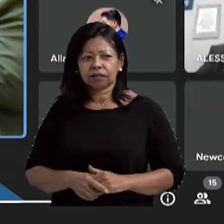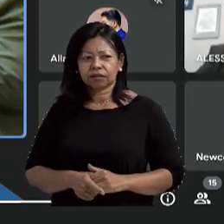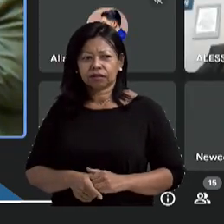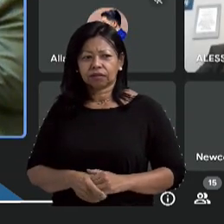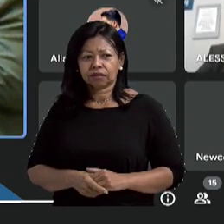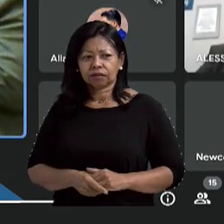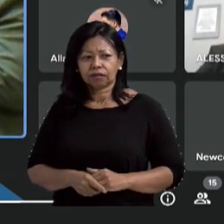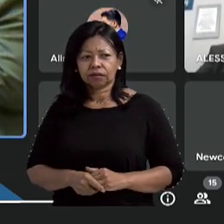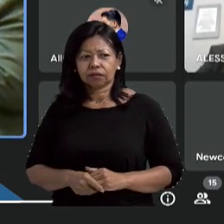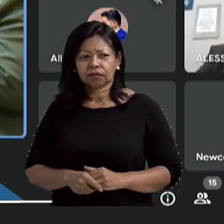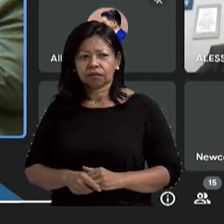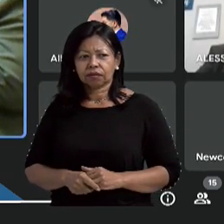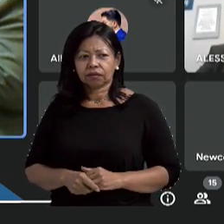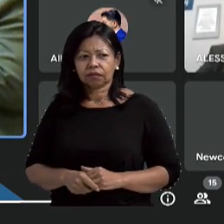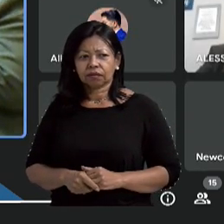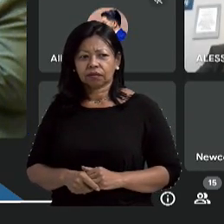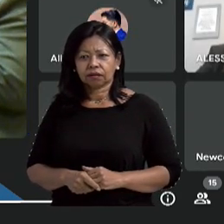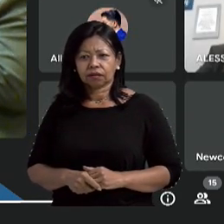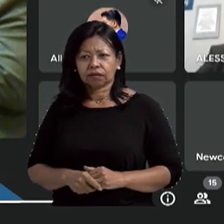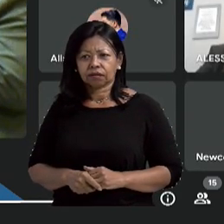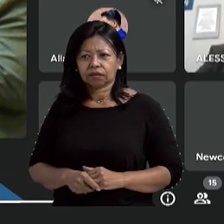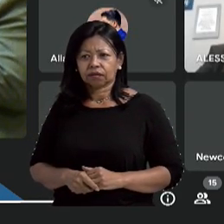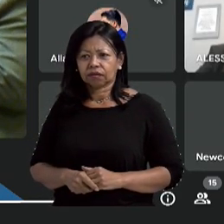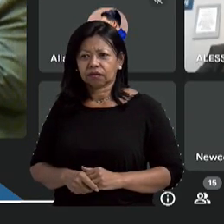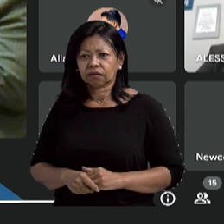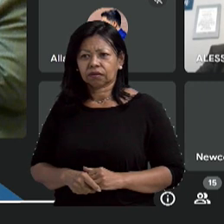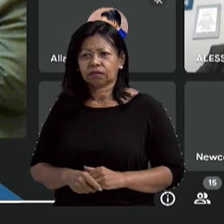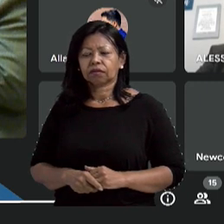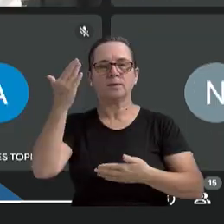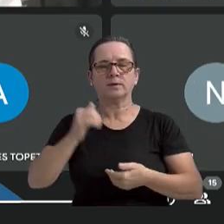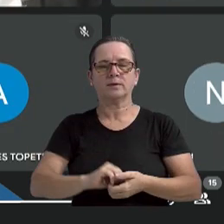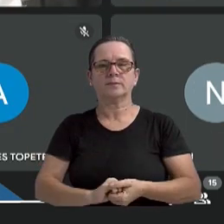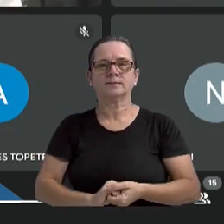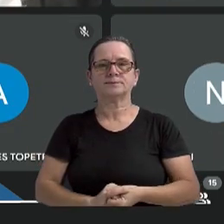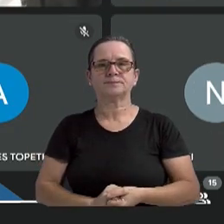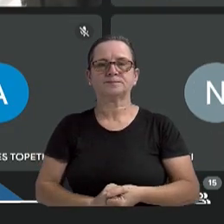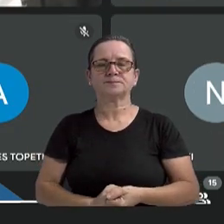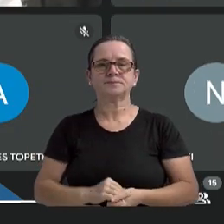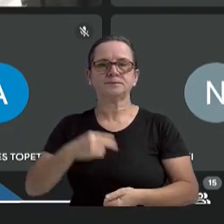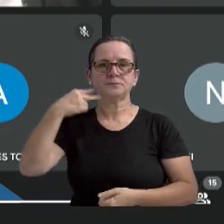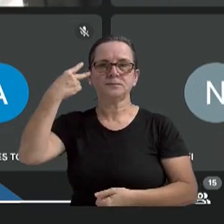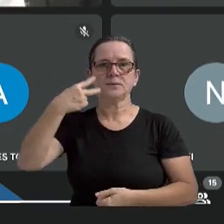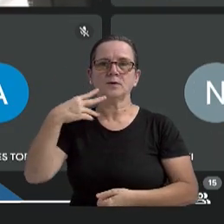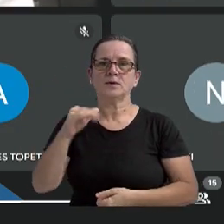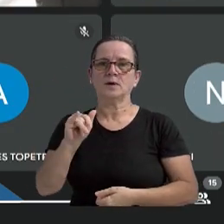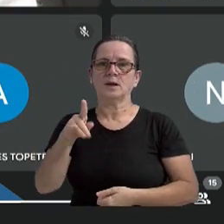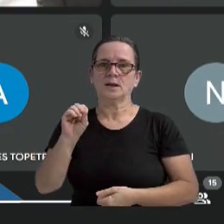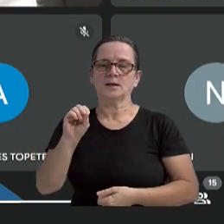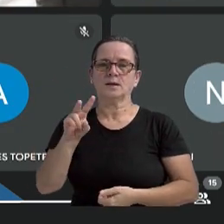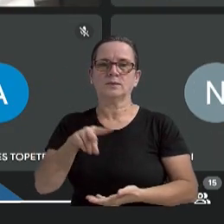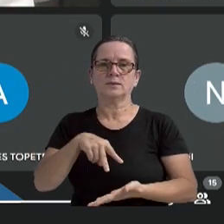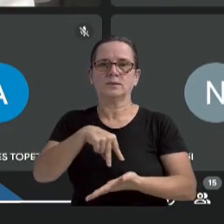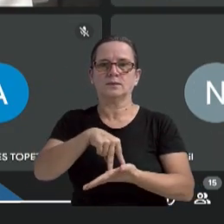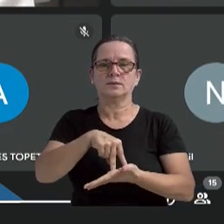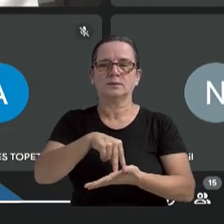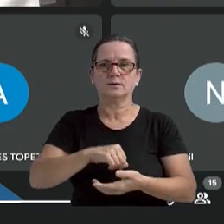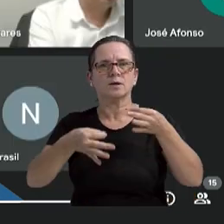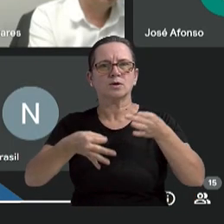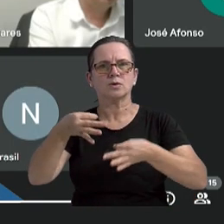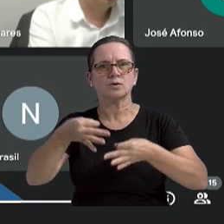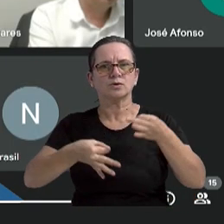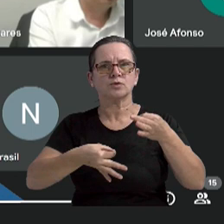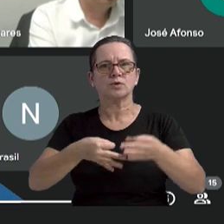Executivo a receberem doação como encargos imóvel de propriedade da União, loteamentos denominados